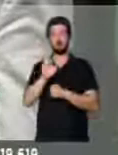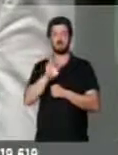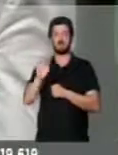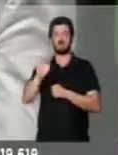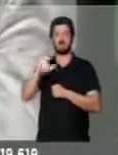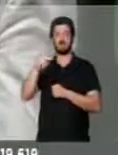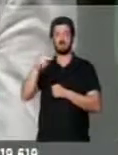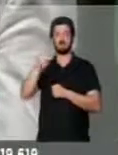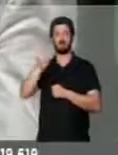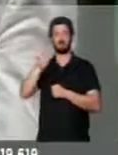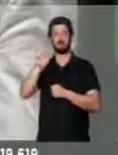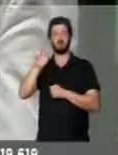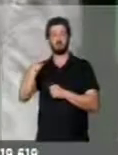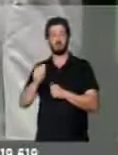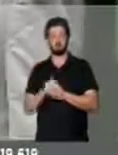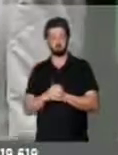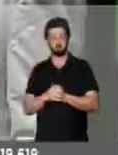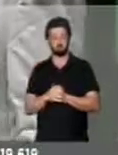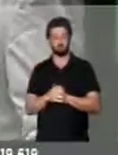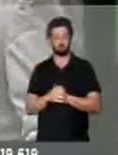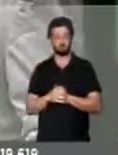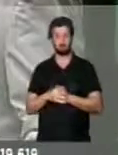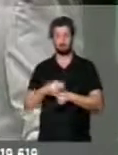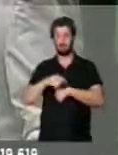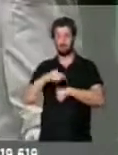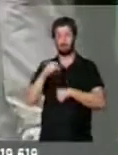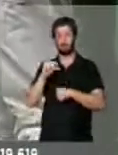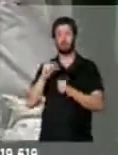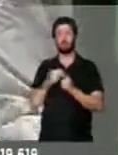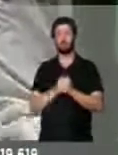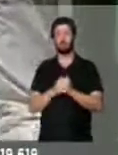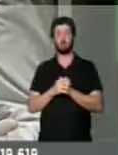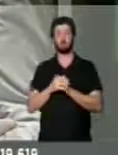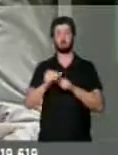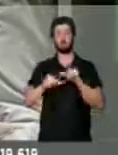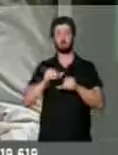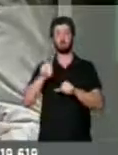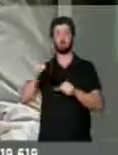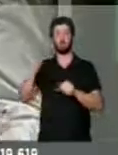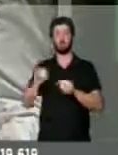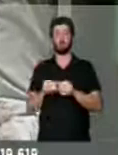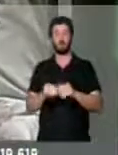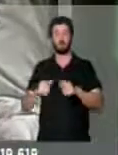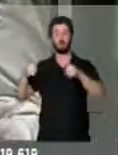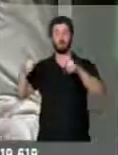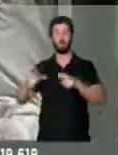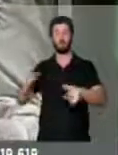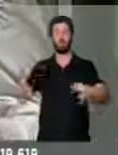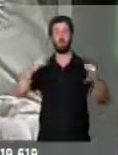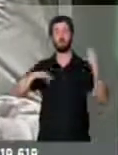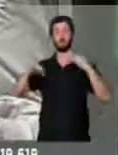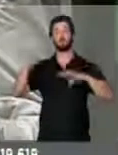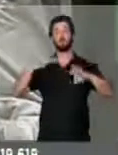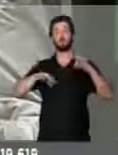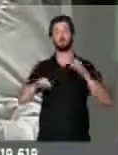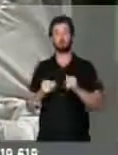Capivara e que, em breve, se transformará num centro de turismo.